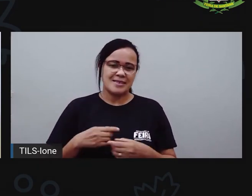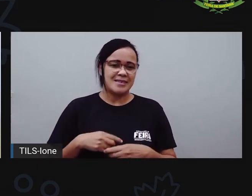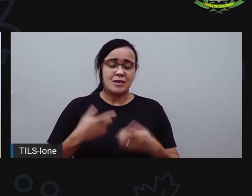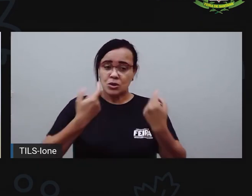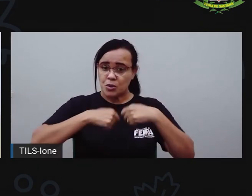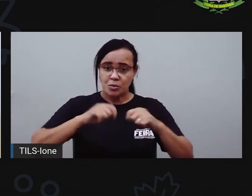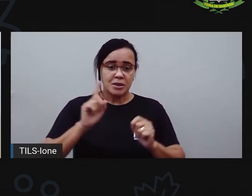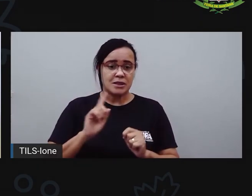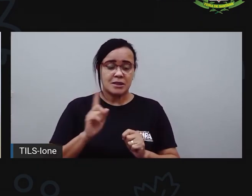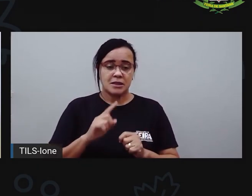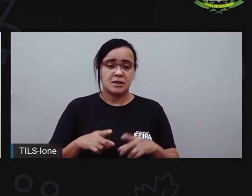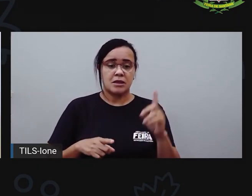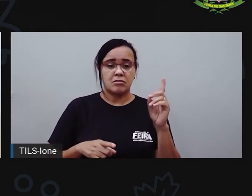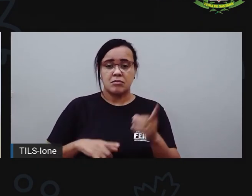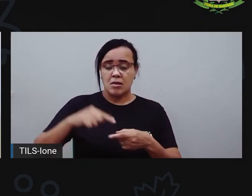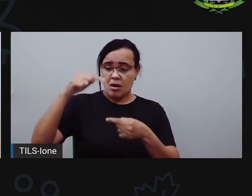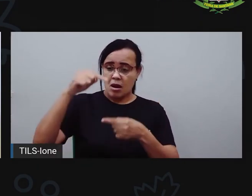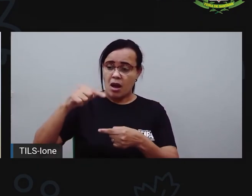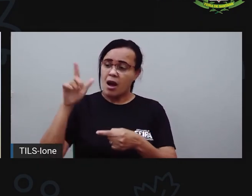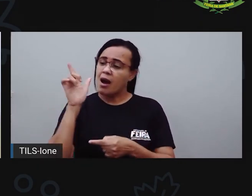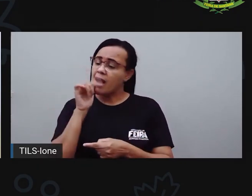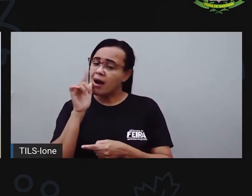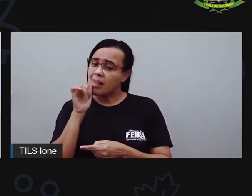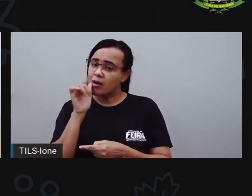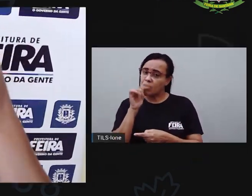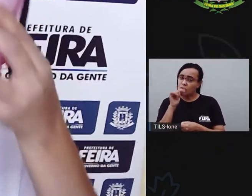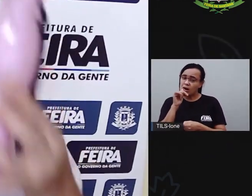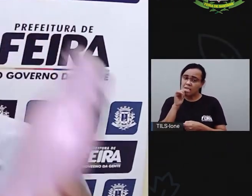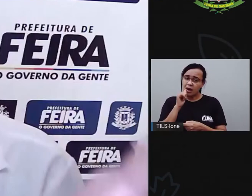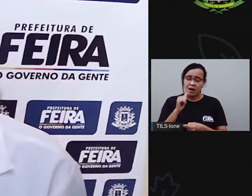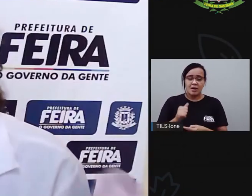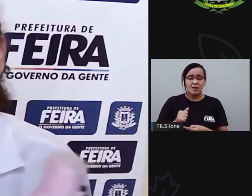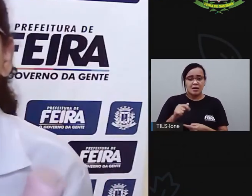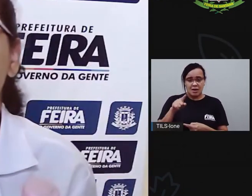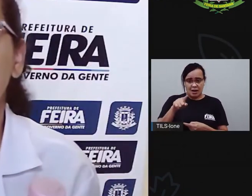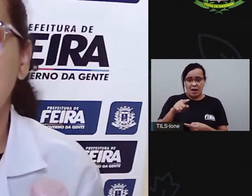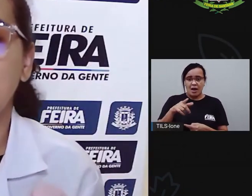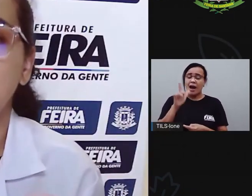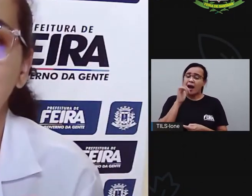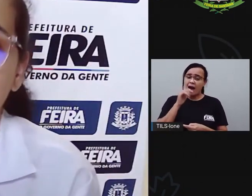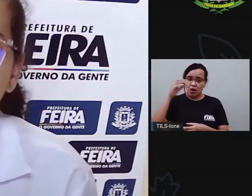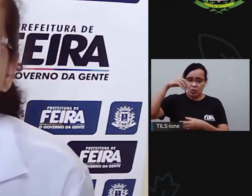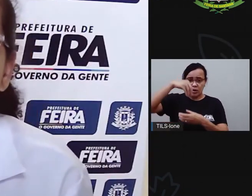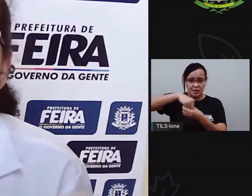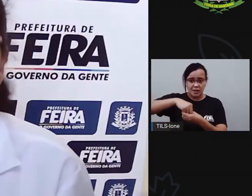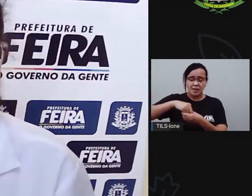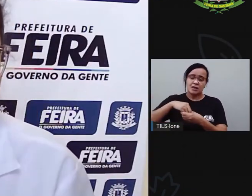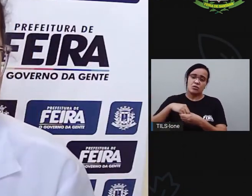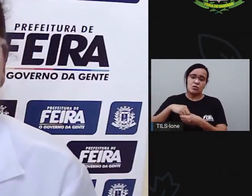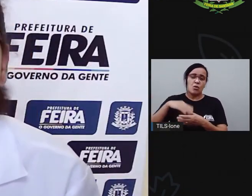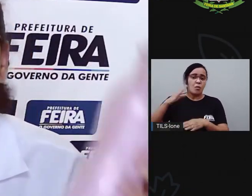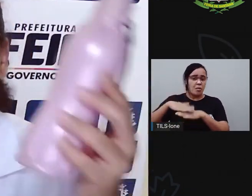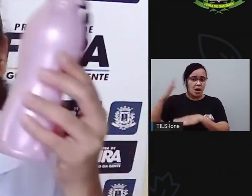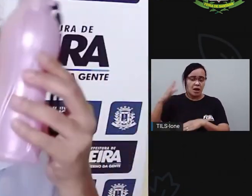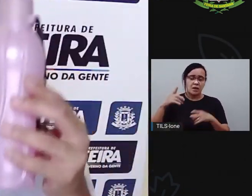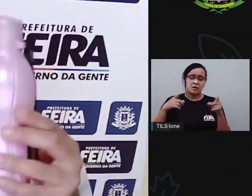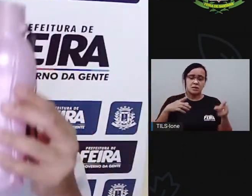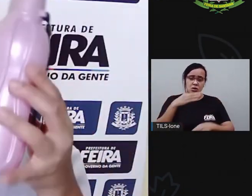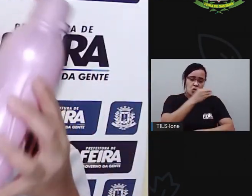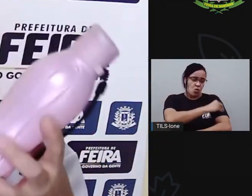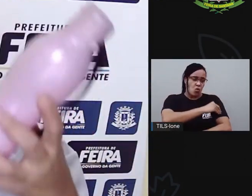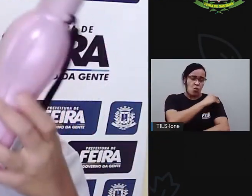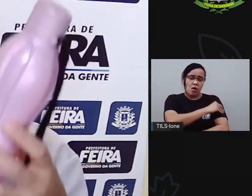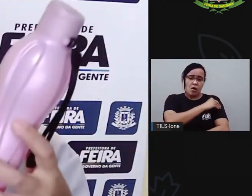vasilha de álcool. Eu estou sentindo que a garrafa de água tem mais água do que aqui no álcool, né, então, a gente,